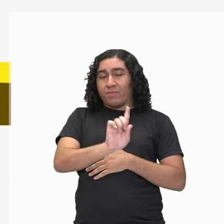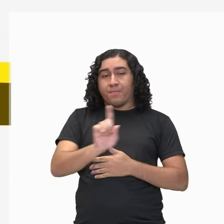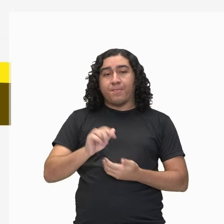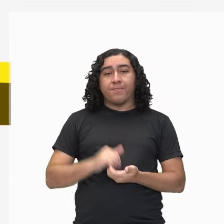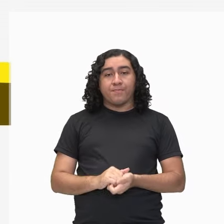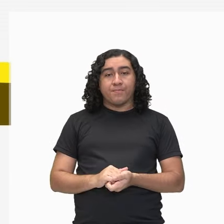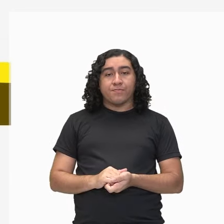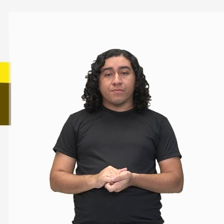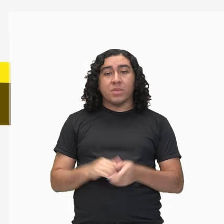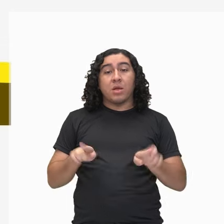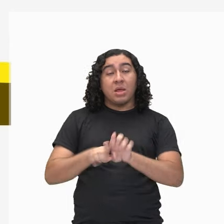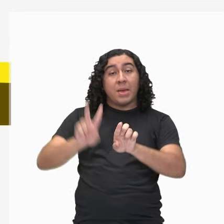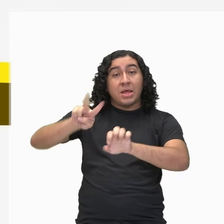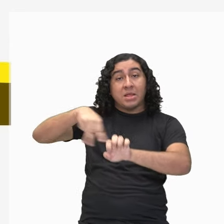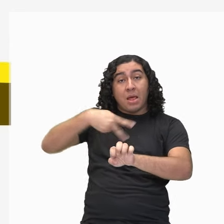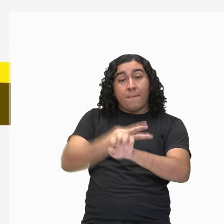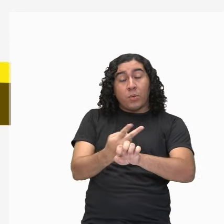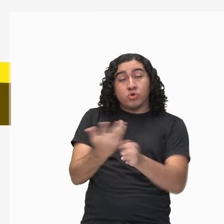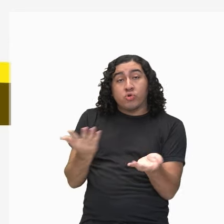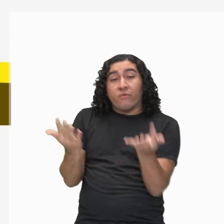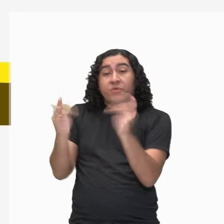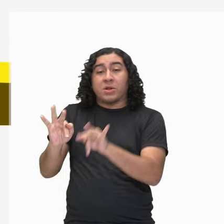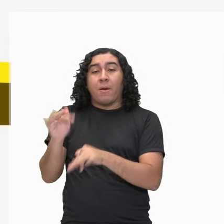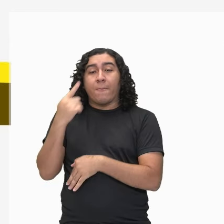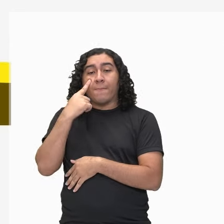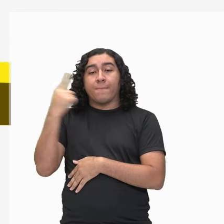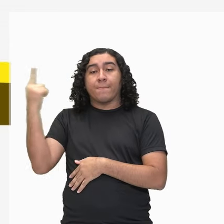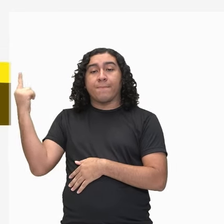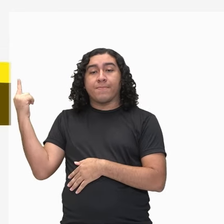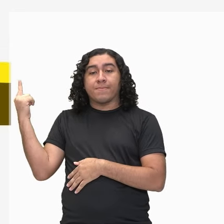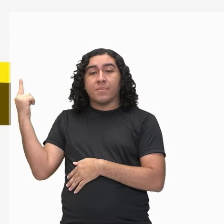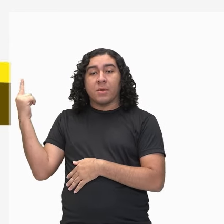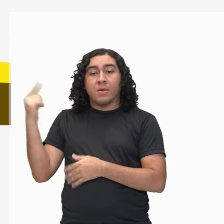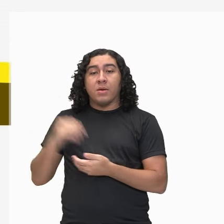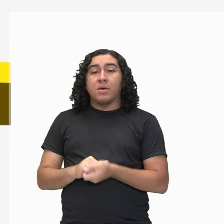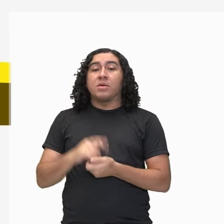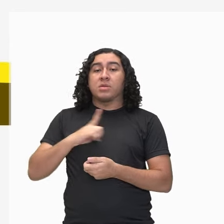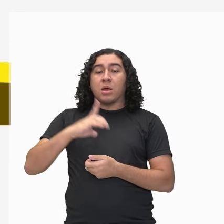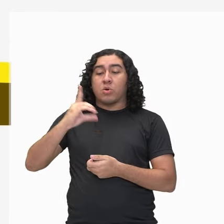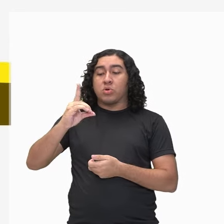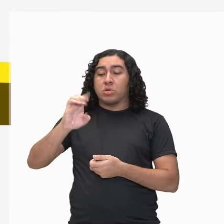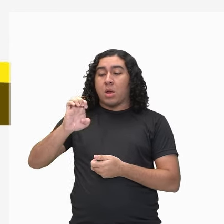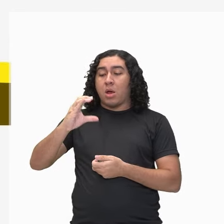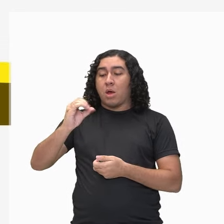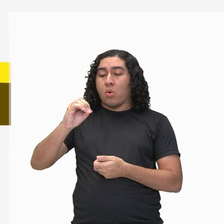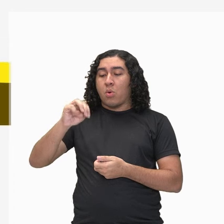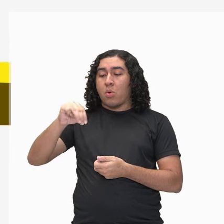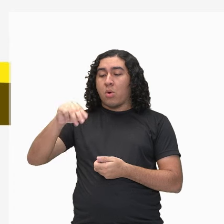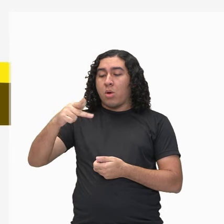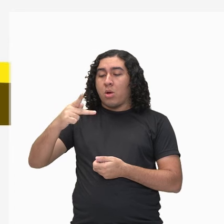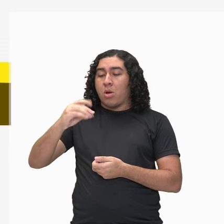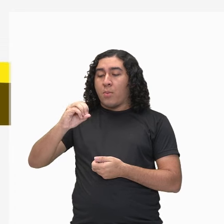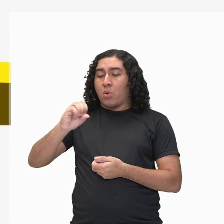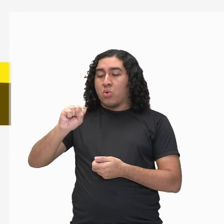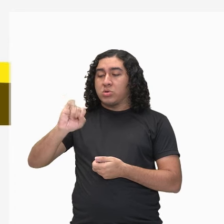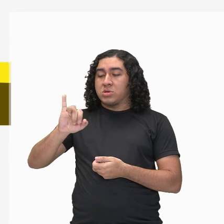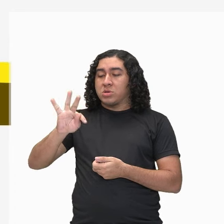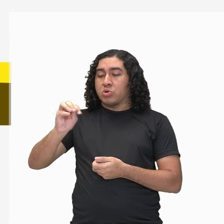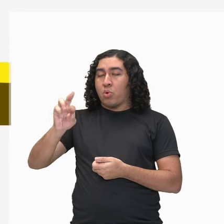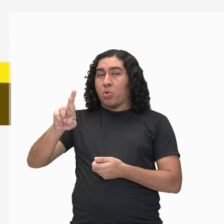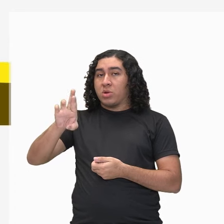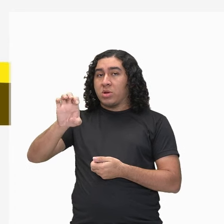nesse caso, a gente observa aí com mais detalhes os produtores, né? Que produzem a sua energia e os consumidores primários e